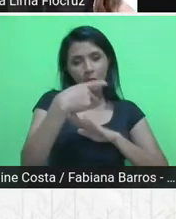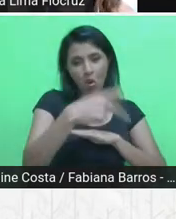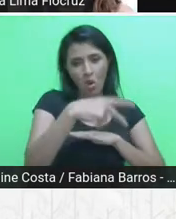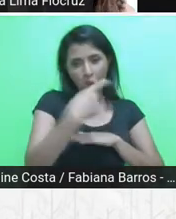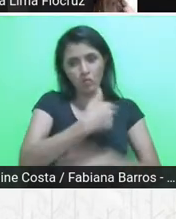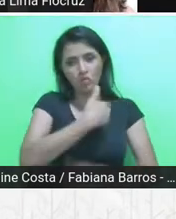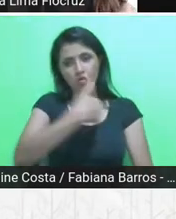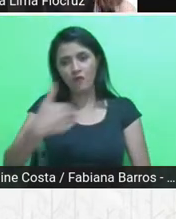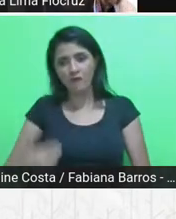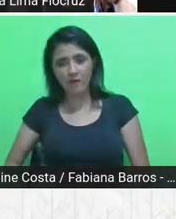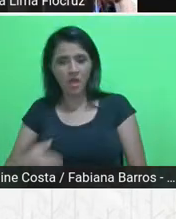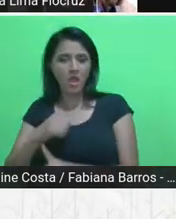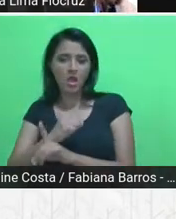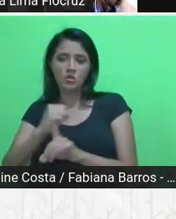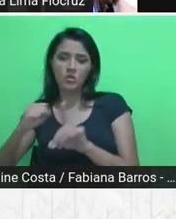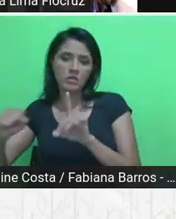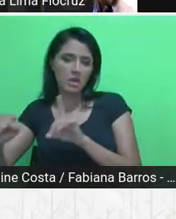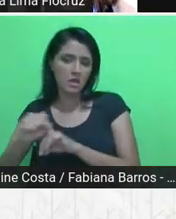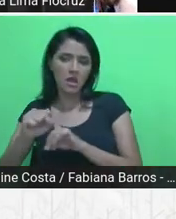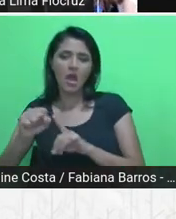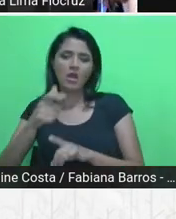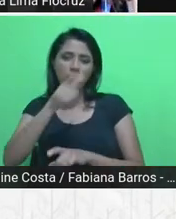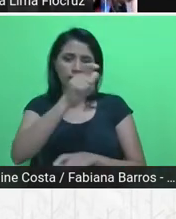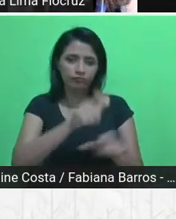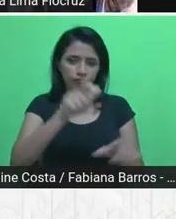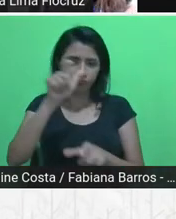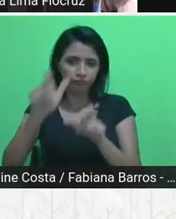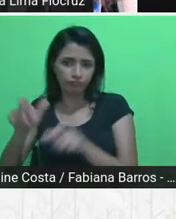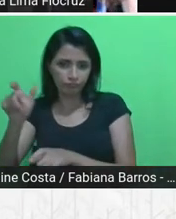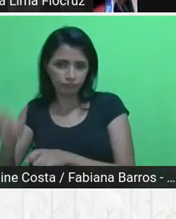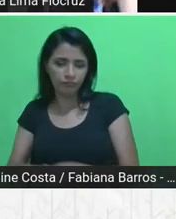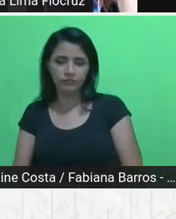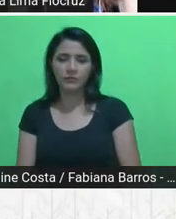ou os atores sociais. Pode passar.